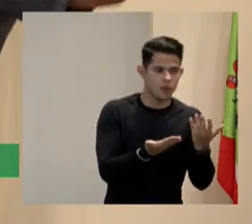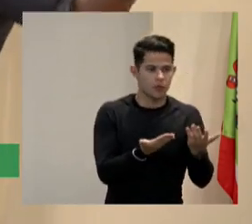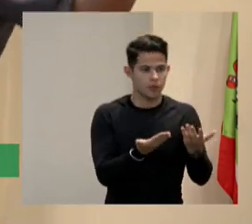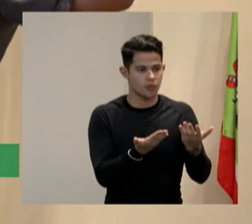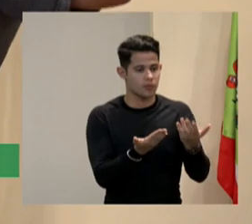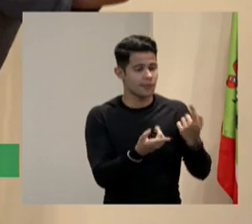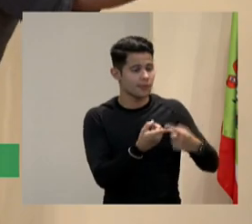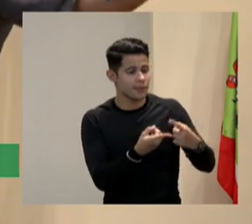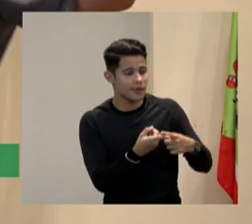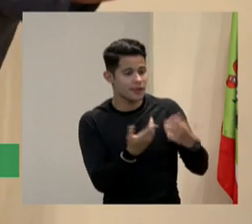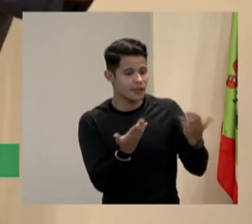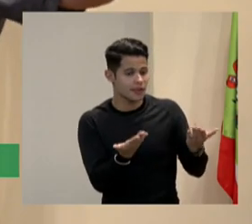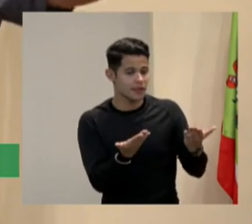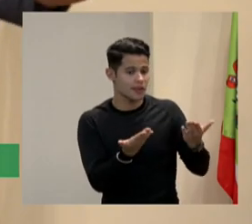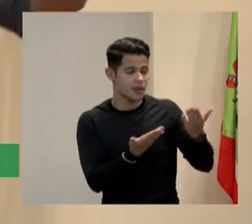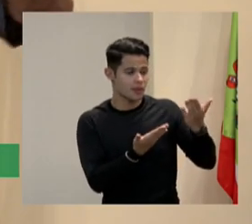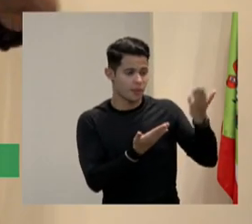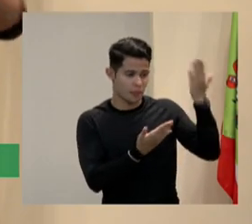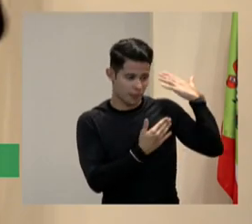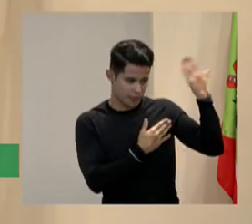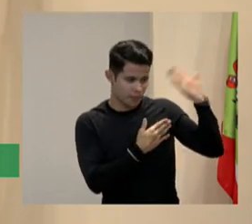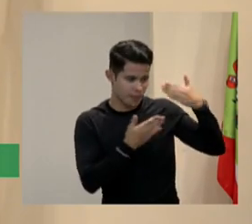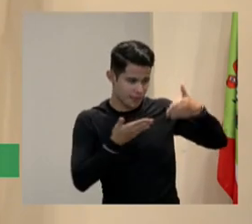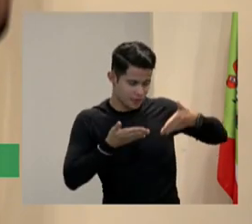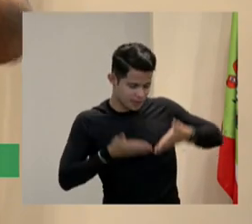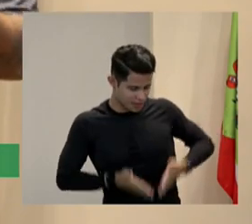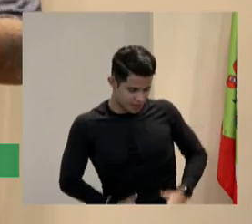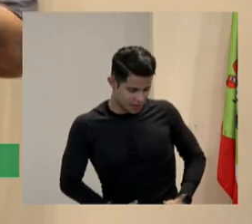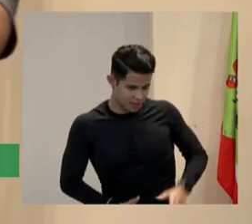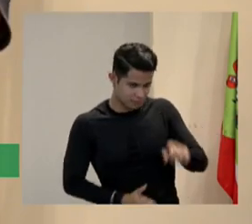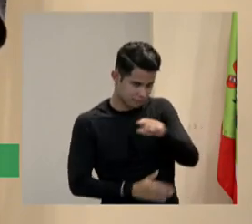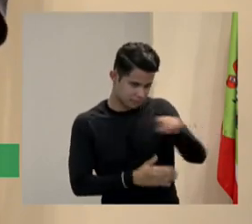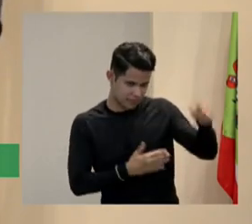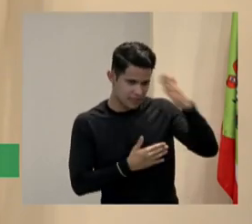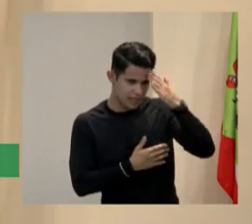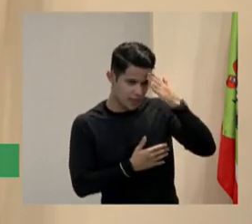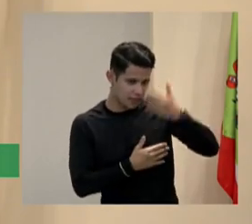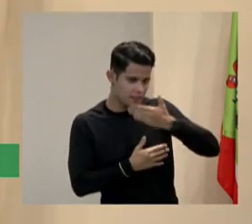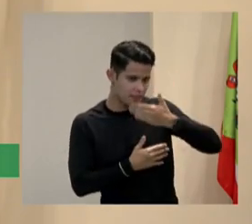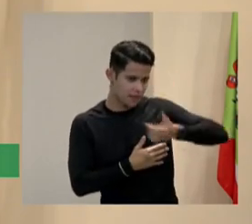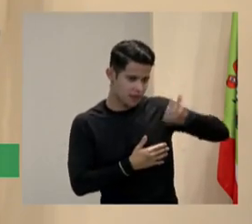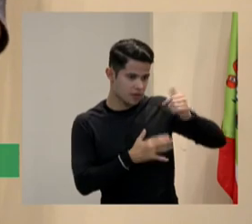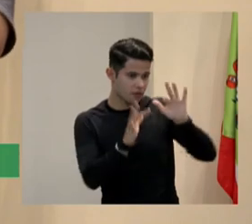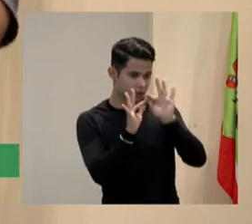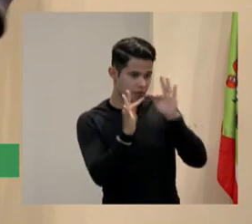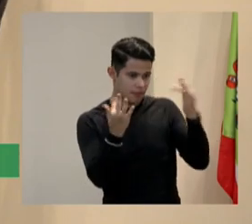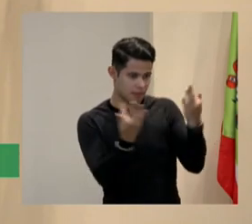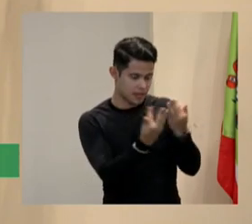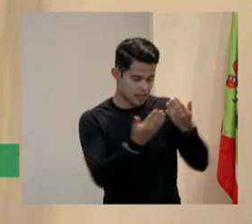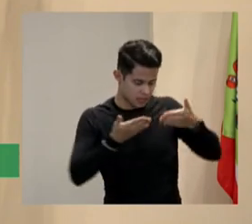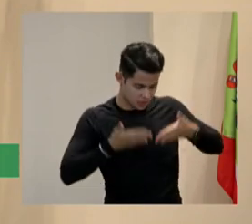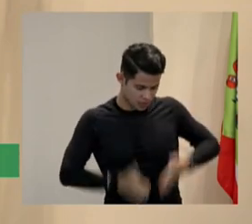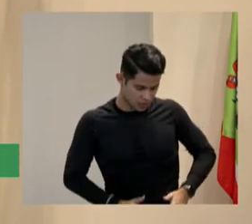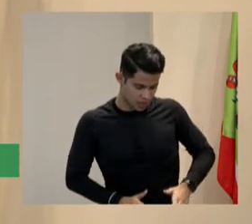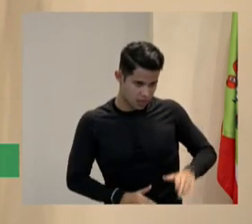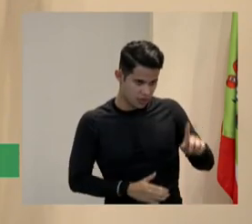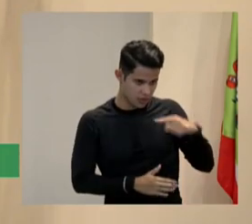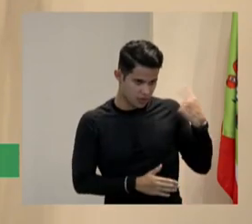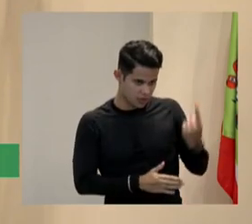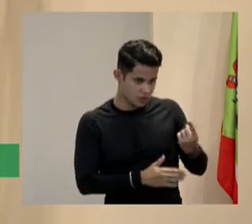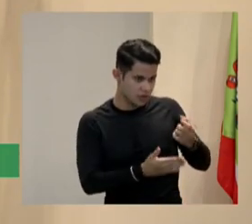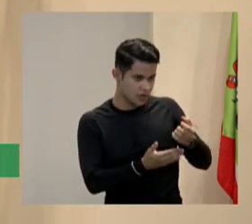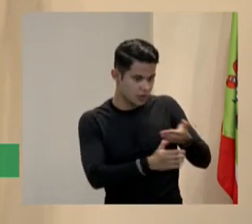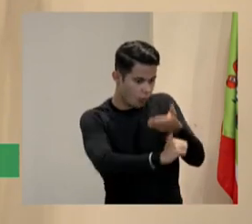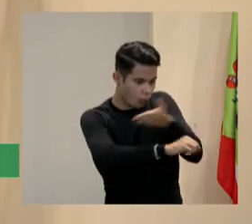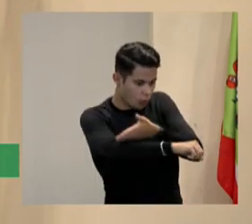porque desde quando a gente nasce dependendo do nosso vocês sabem melhor do que eu do nosso núcleo familiar a gente cria hábitos